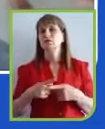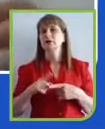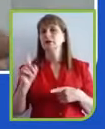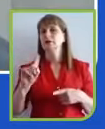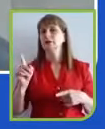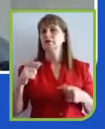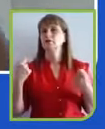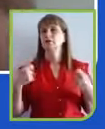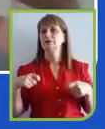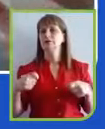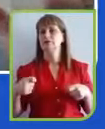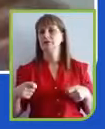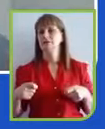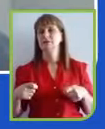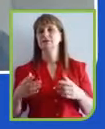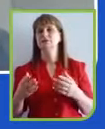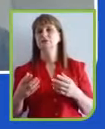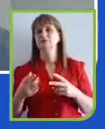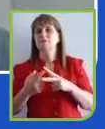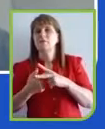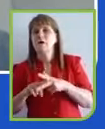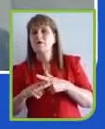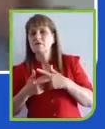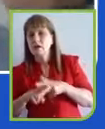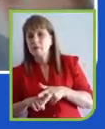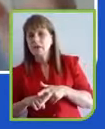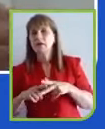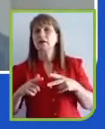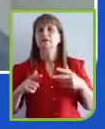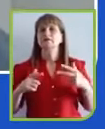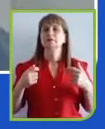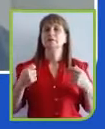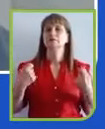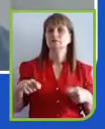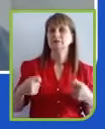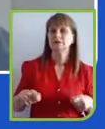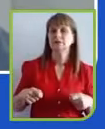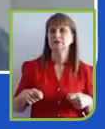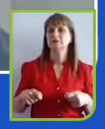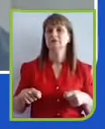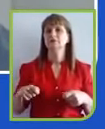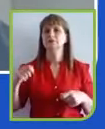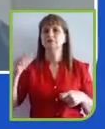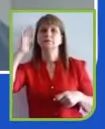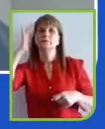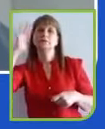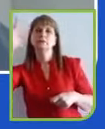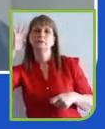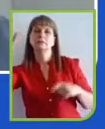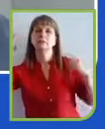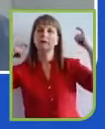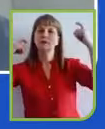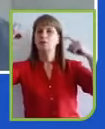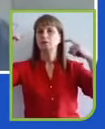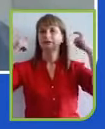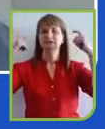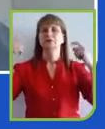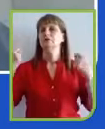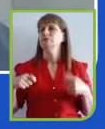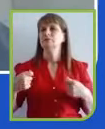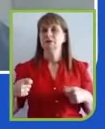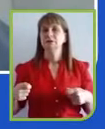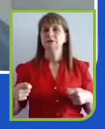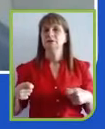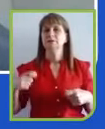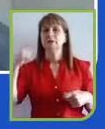ferramentas, grandes locurbações mentais para identificar onde a sua pequena empresa, onde a sua média